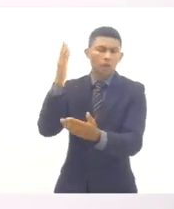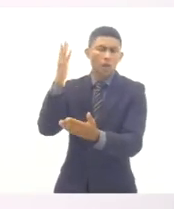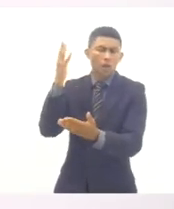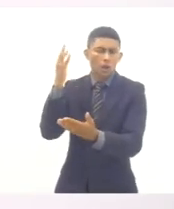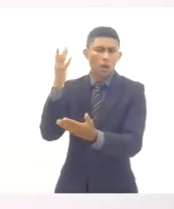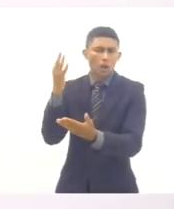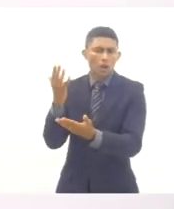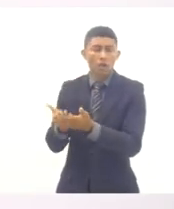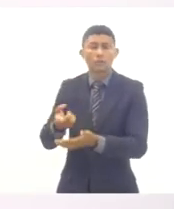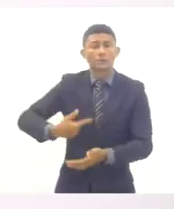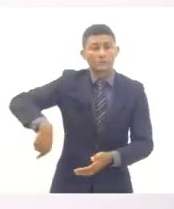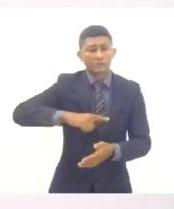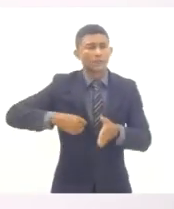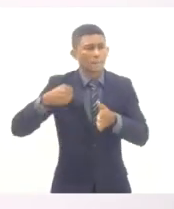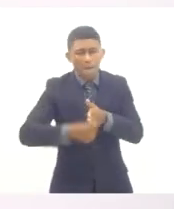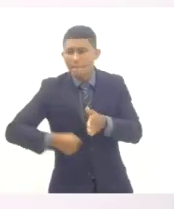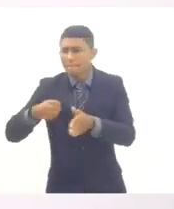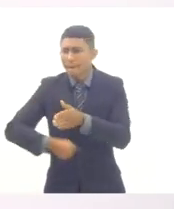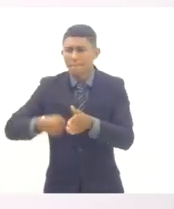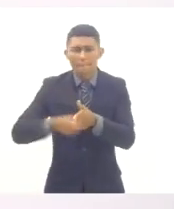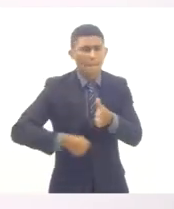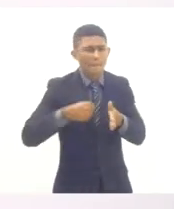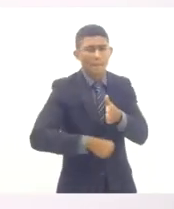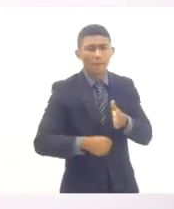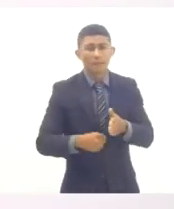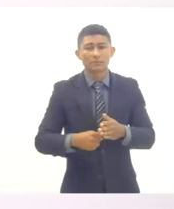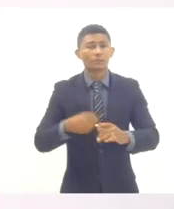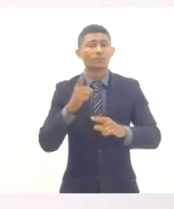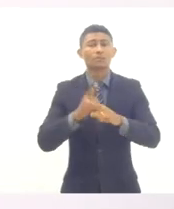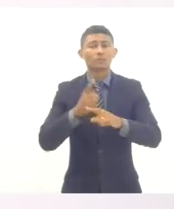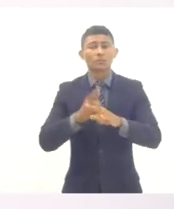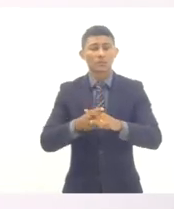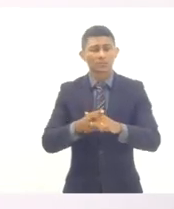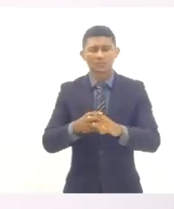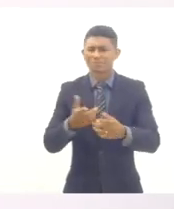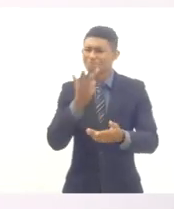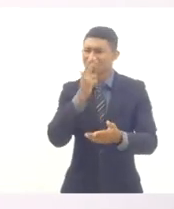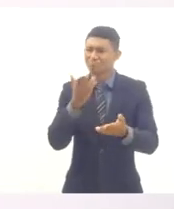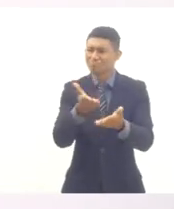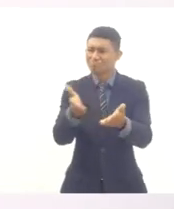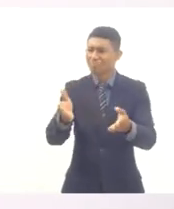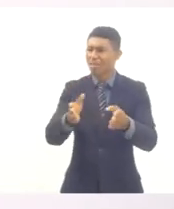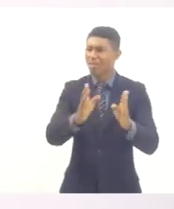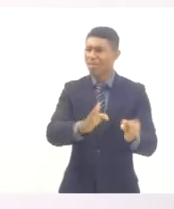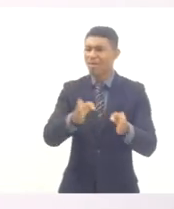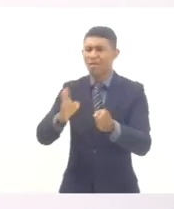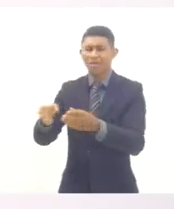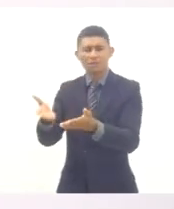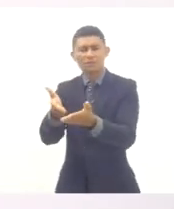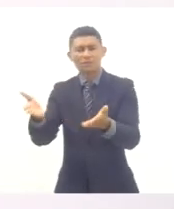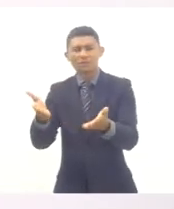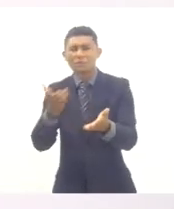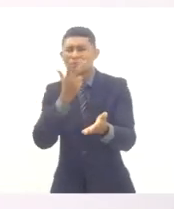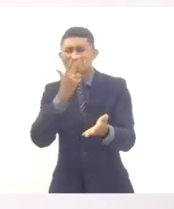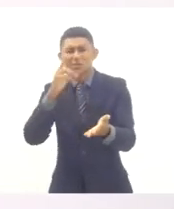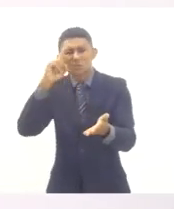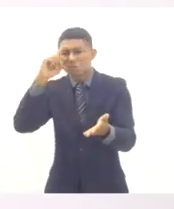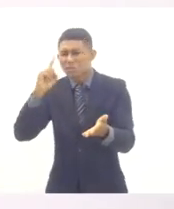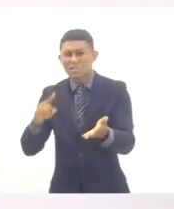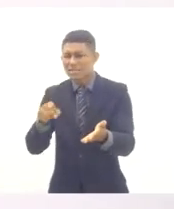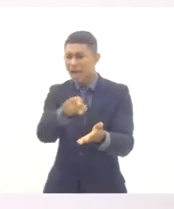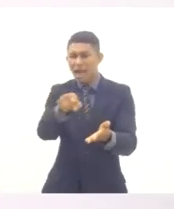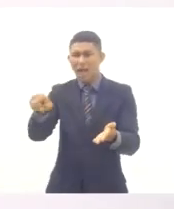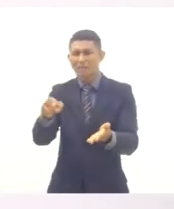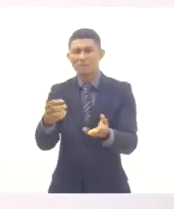batalhado muito contra uma lógica que a gente acha que tem sido de não compreender a dinâmica e a complexidade dessa